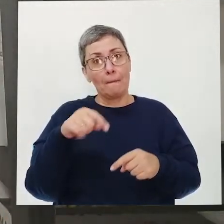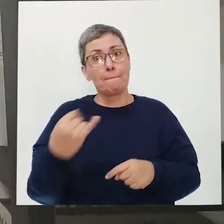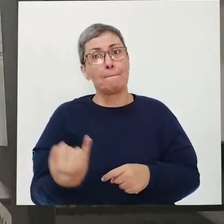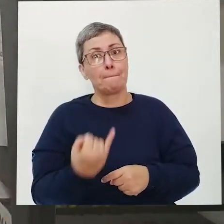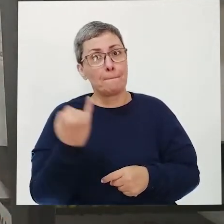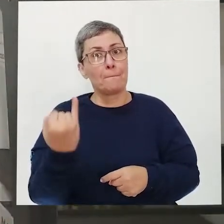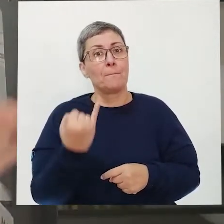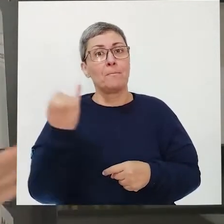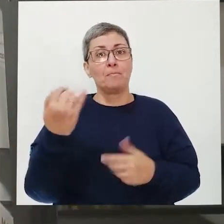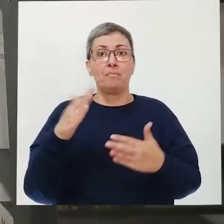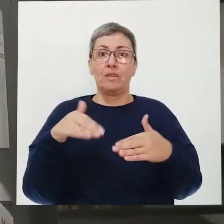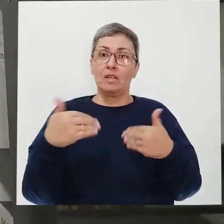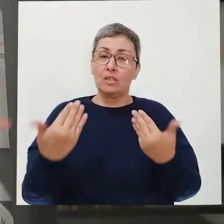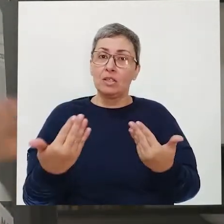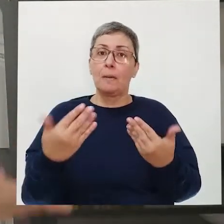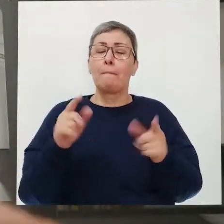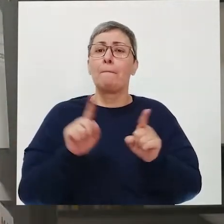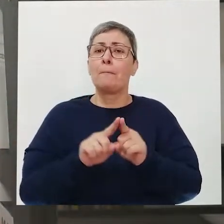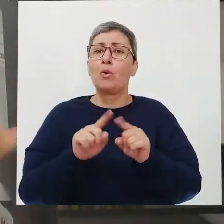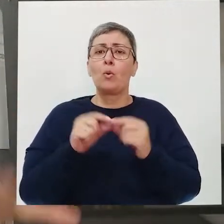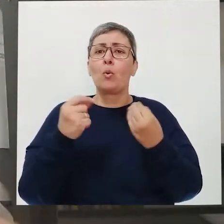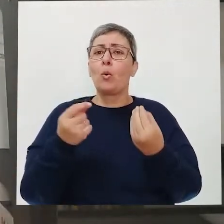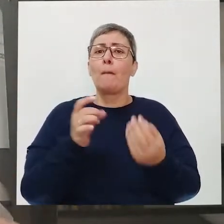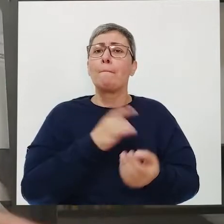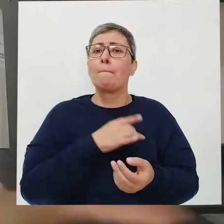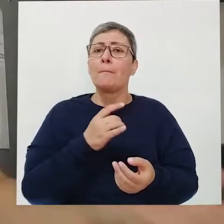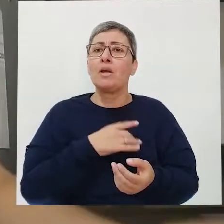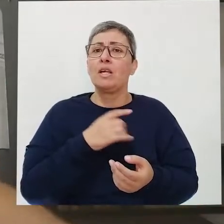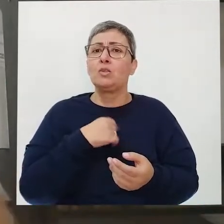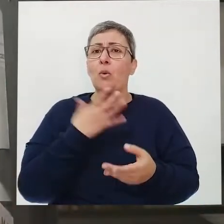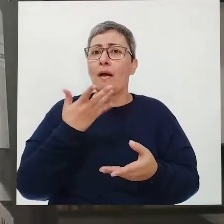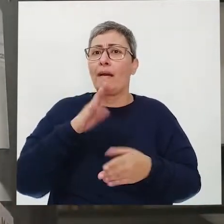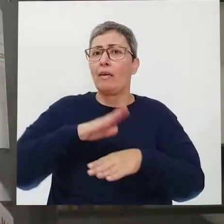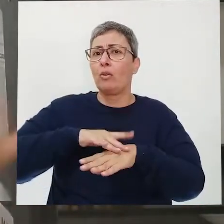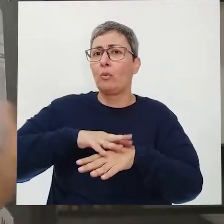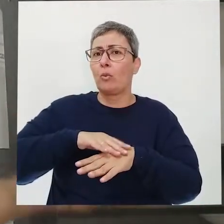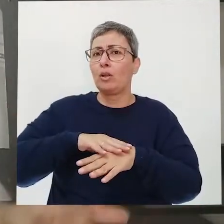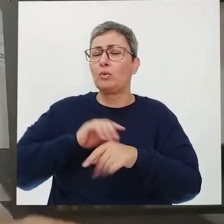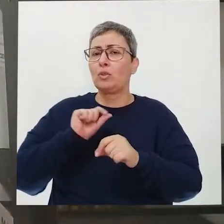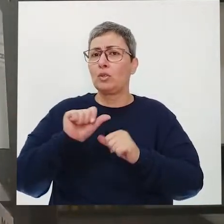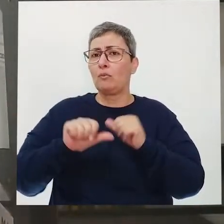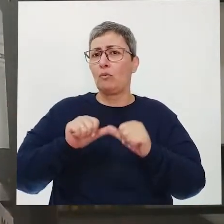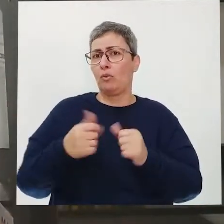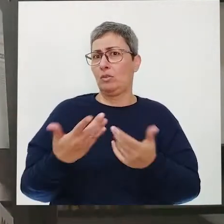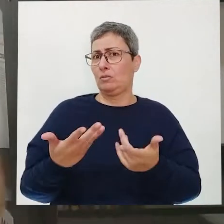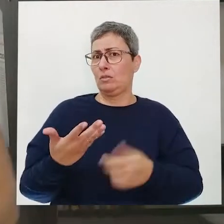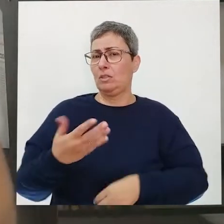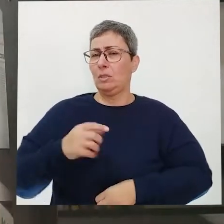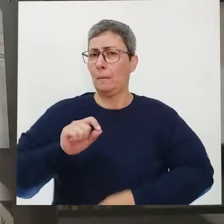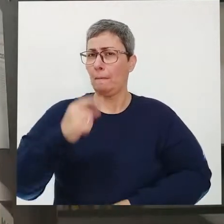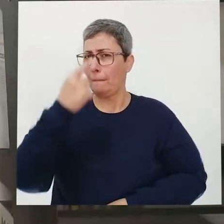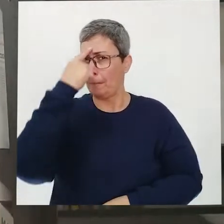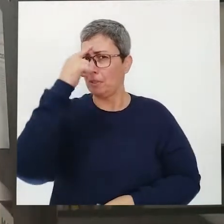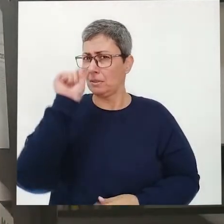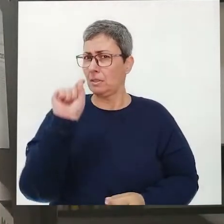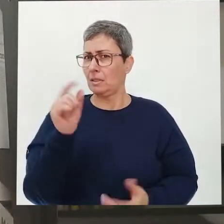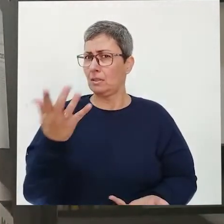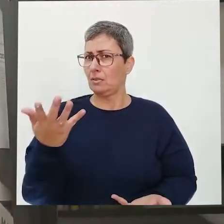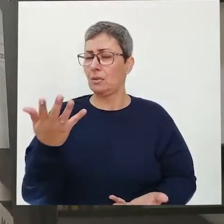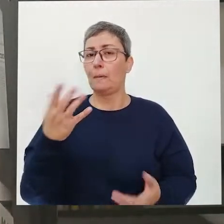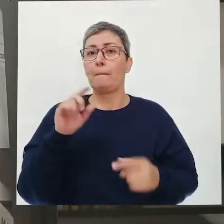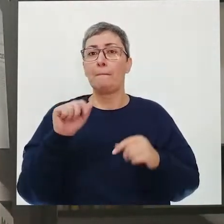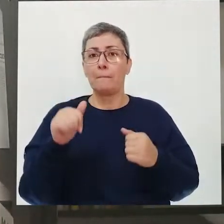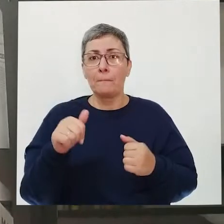importante. Então tá, mas e aí, quando o medo é doença? Viram, né? Uma doença. Vocês já pensaram nisso?